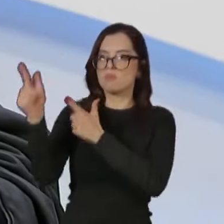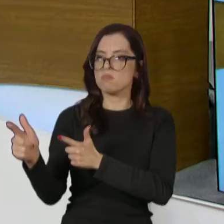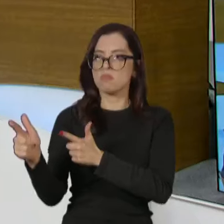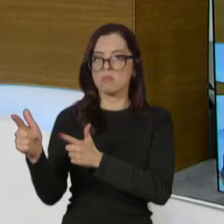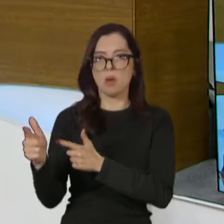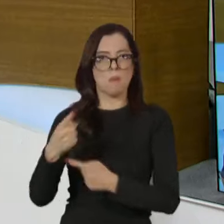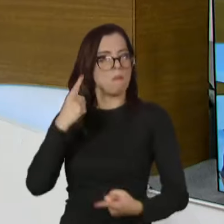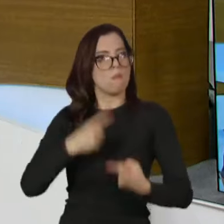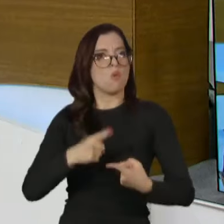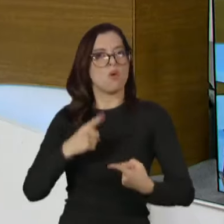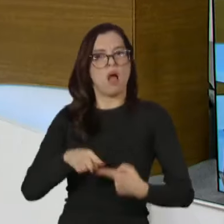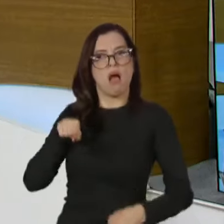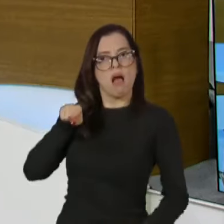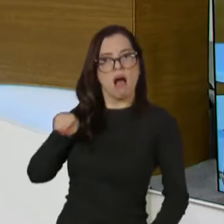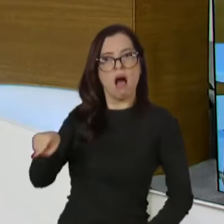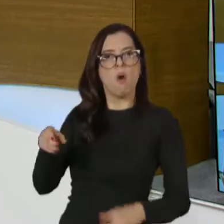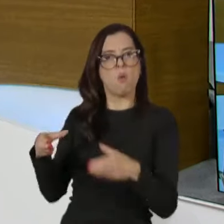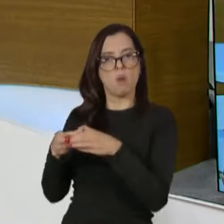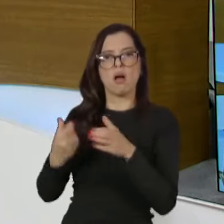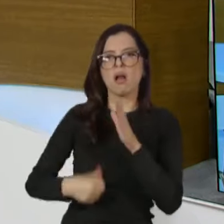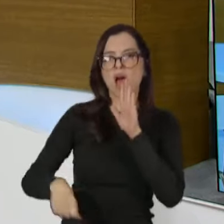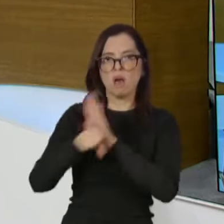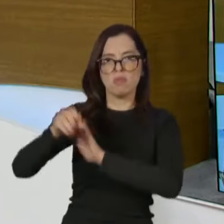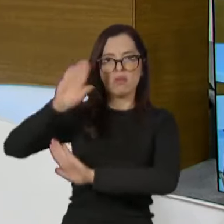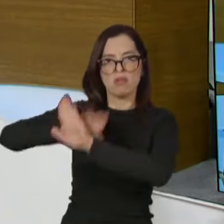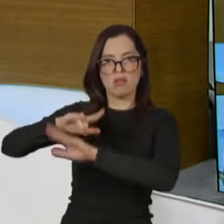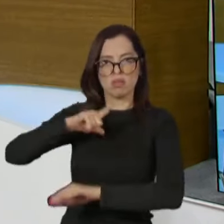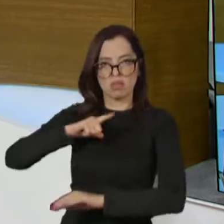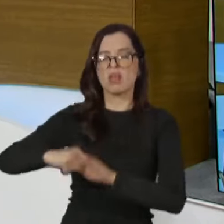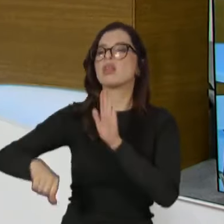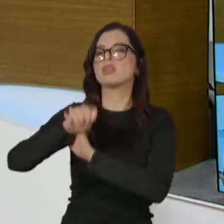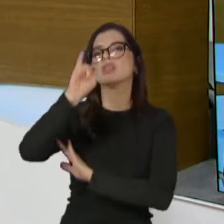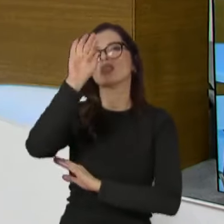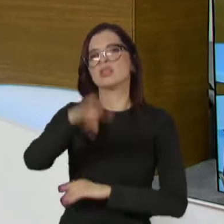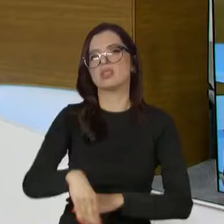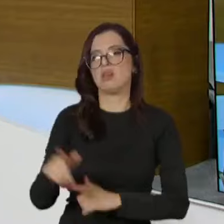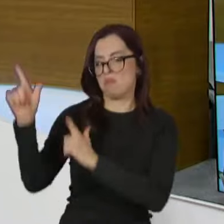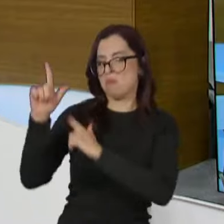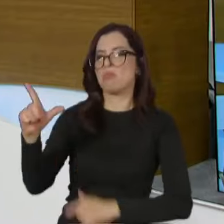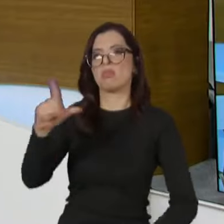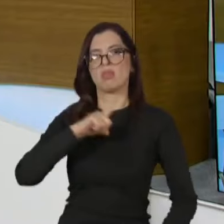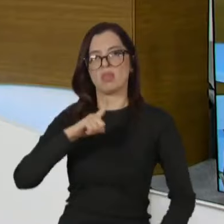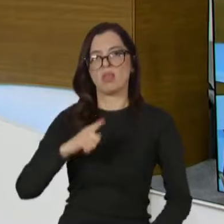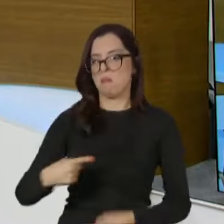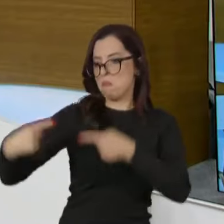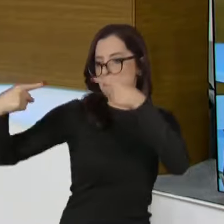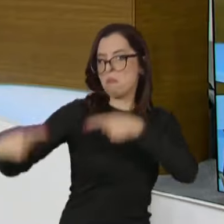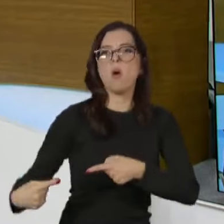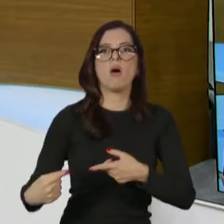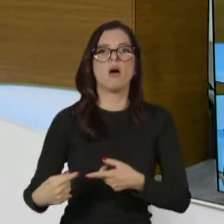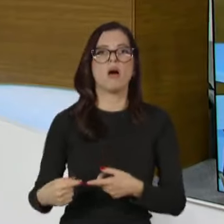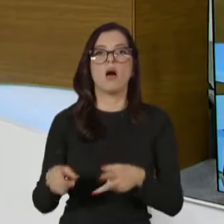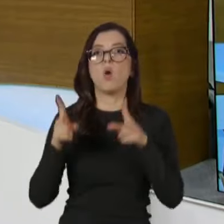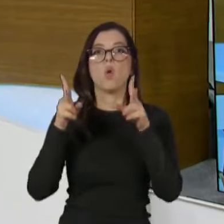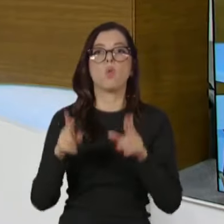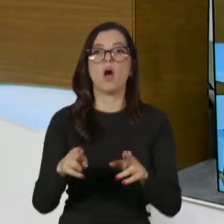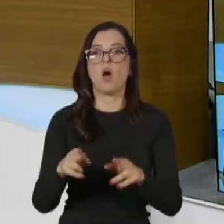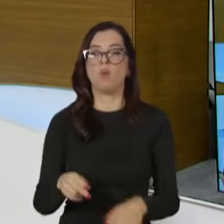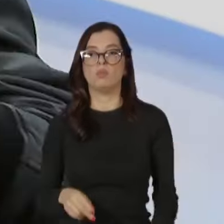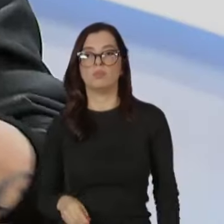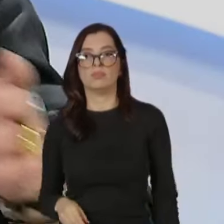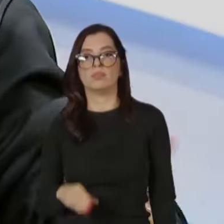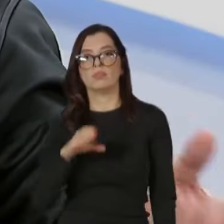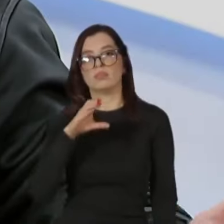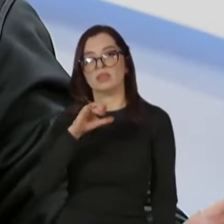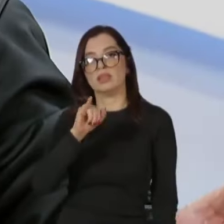inimigo que combate a polícia civil, o mesmo inimigo que combate a polícia militar e o mesmo